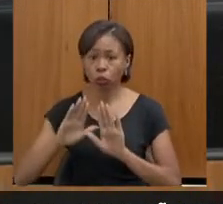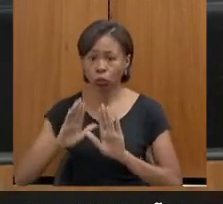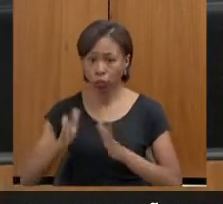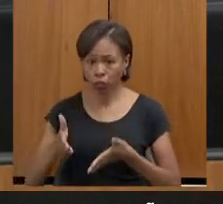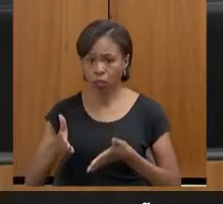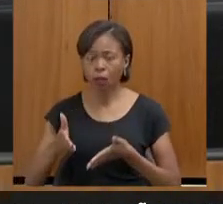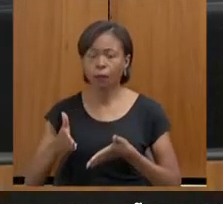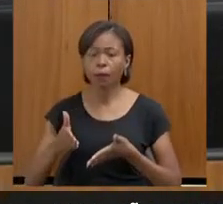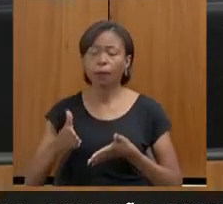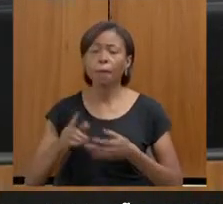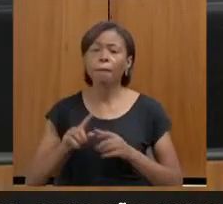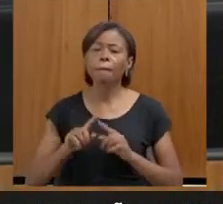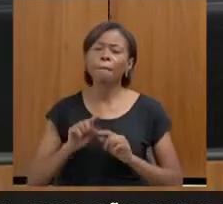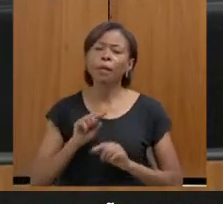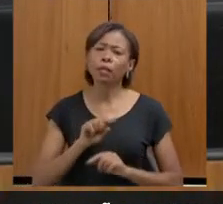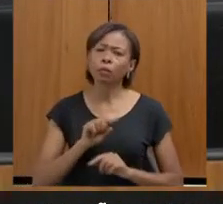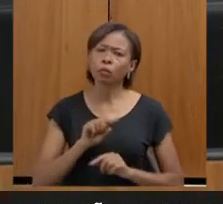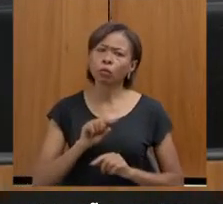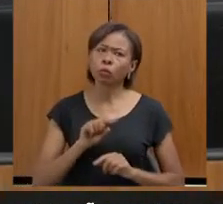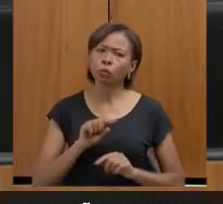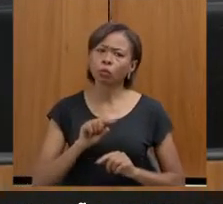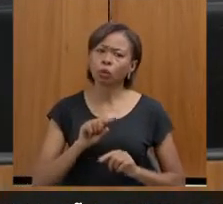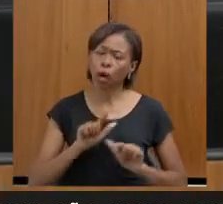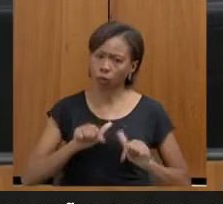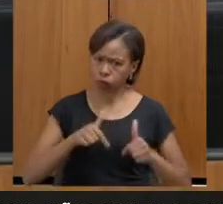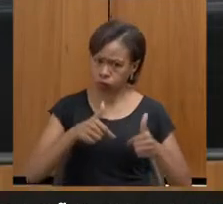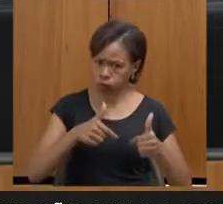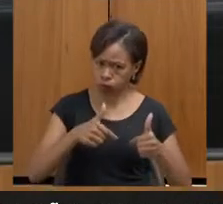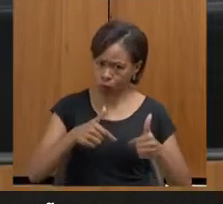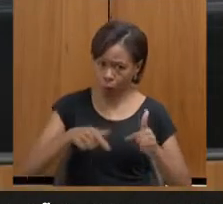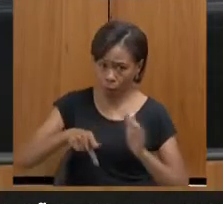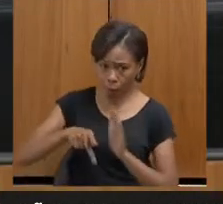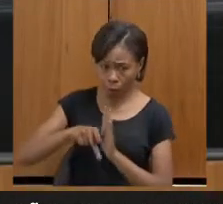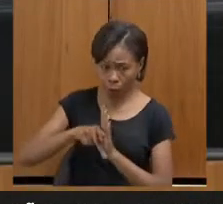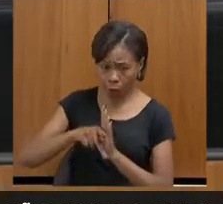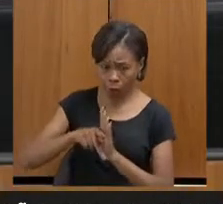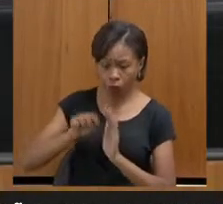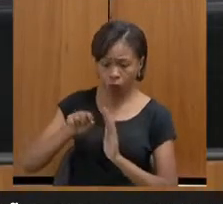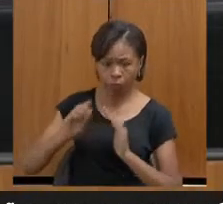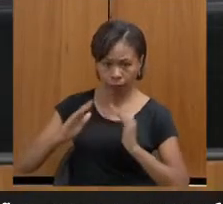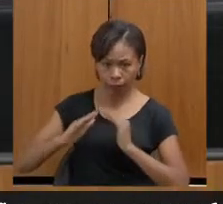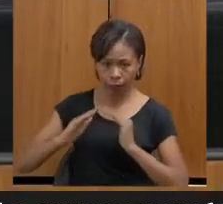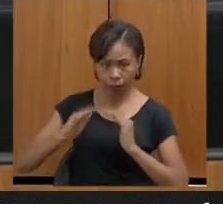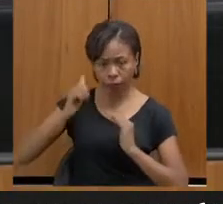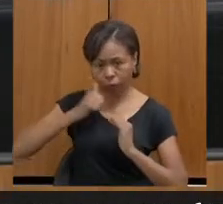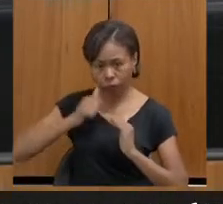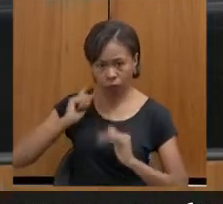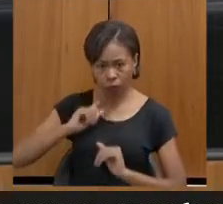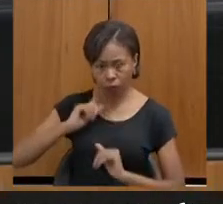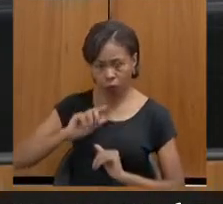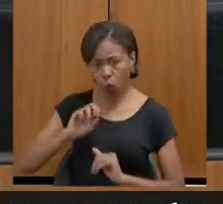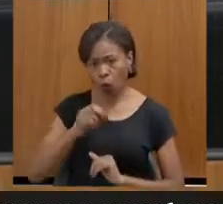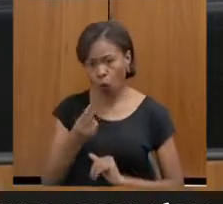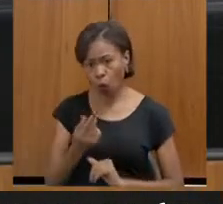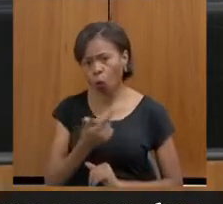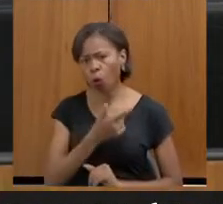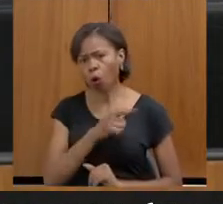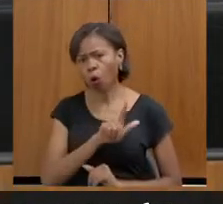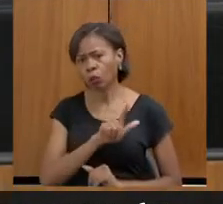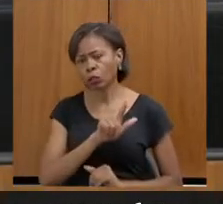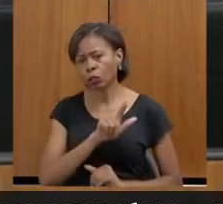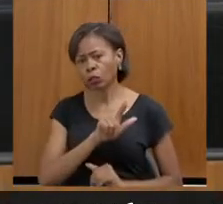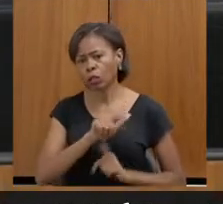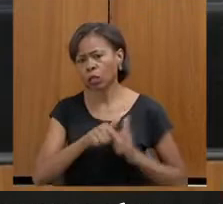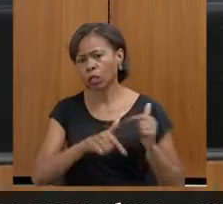uma ação exclusiva da Casa da Mulher Mineira ou existem outras ações nesse sentido dentro das